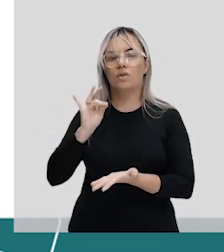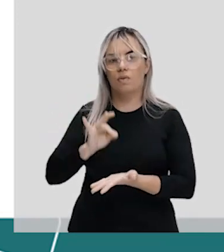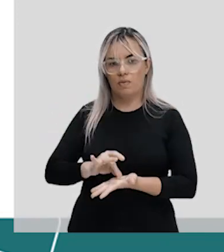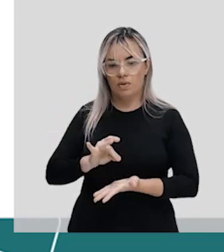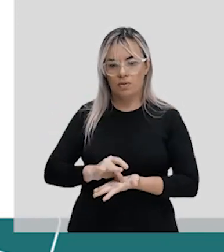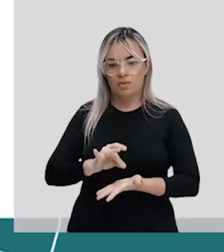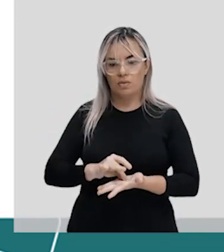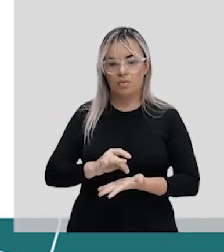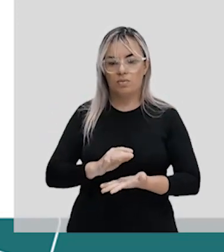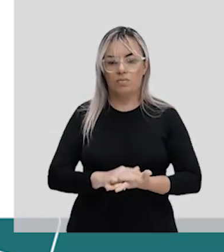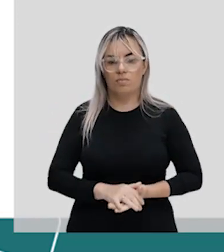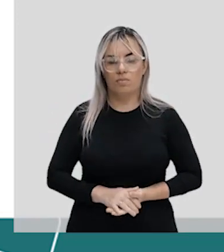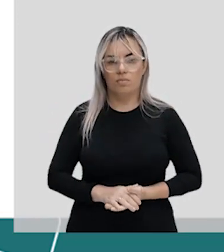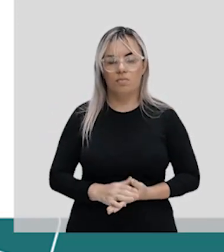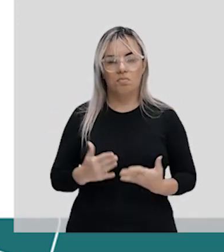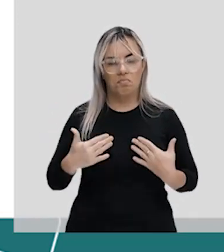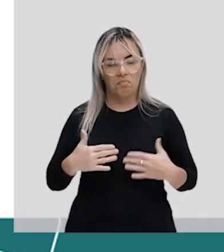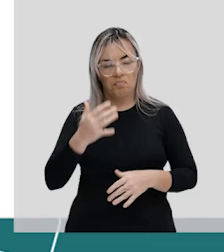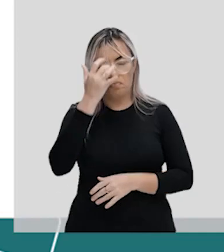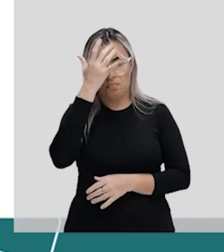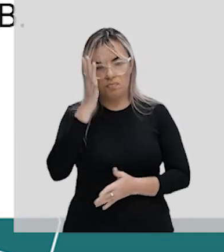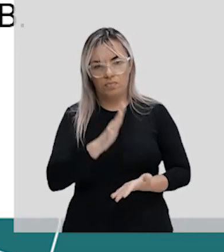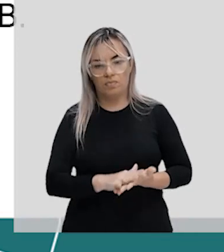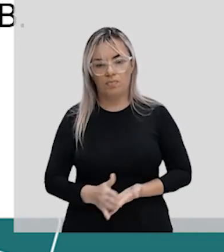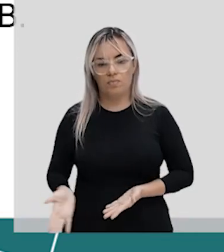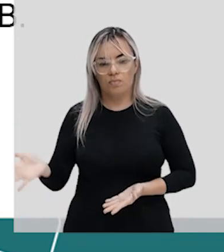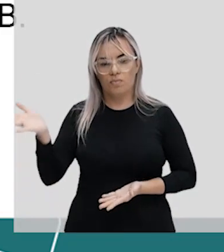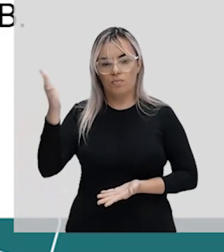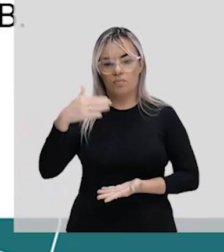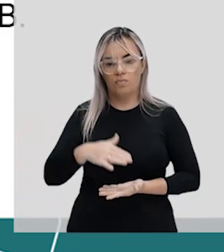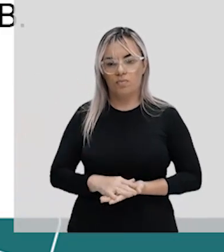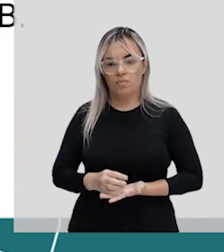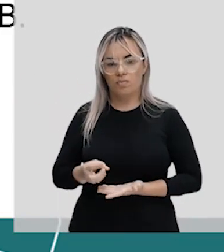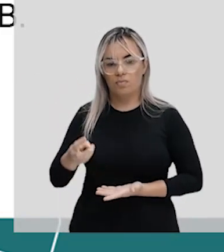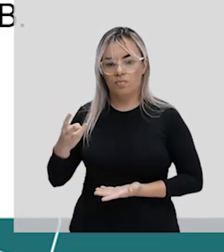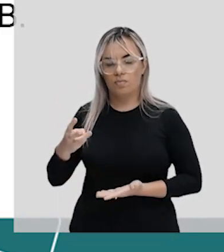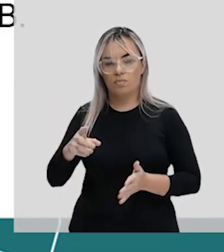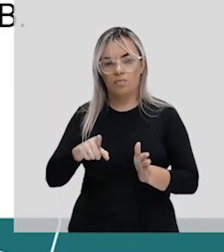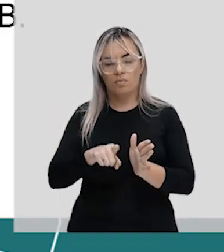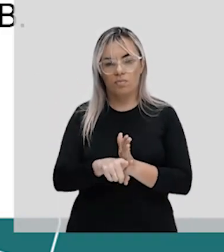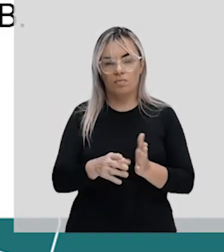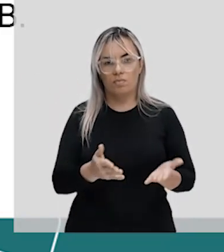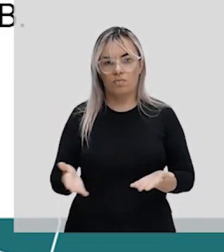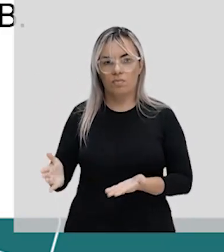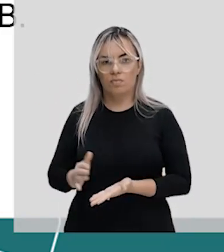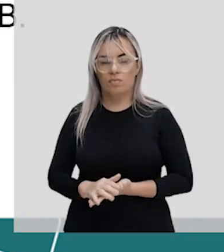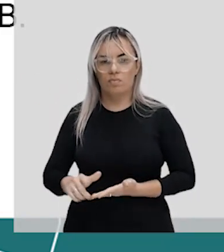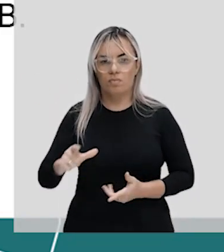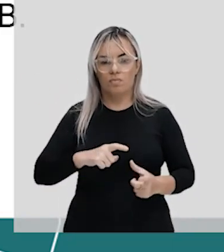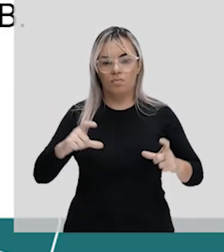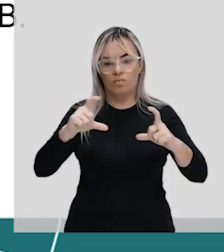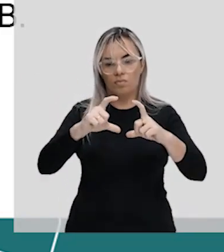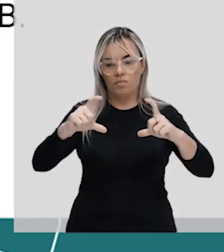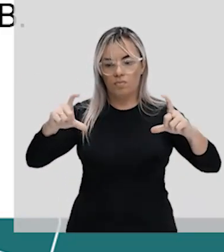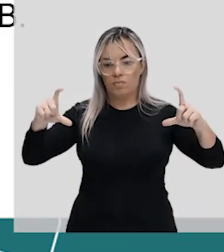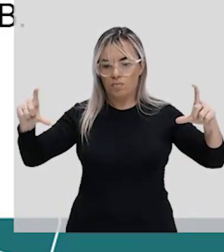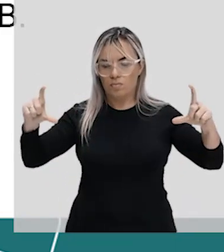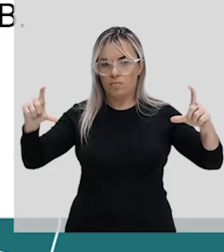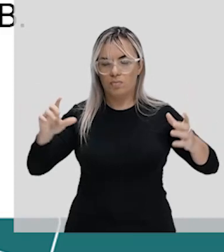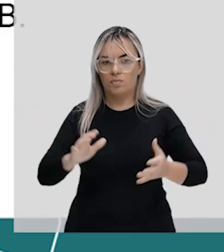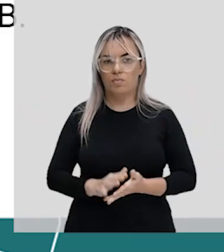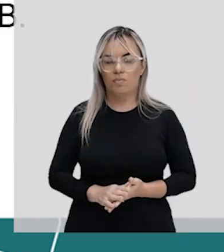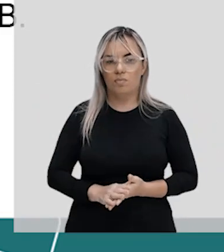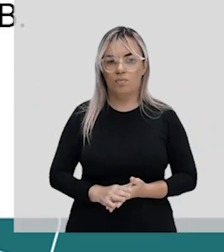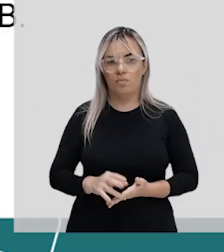que são verdadeiras. Tranquilo? Vamos passar para uma próxima. Olha que essa aqui já tem um enunciado um pouquinho maior. Então,